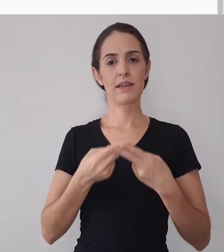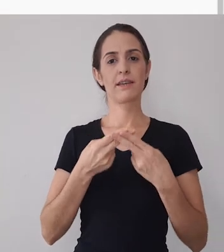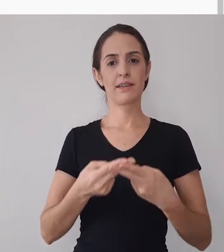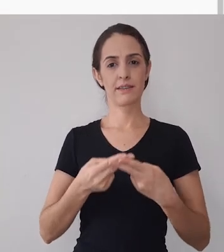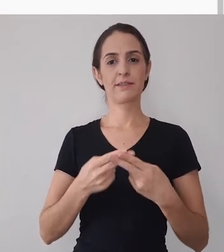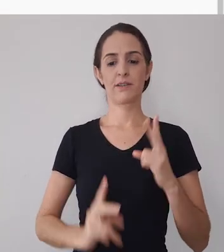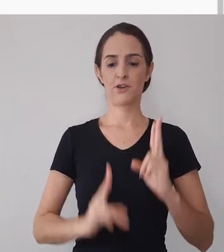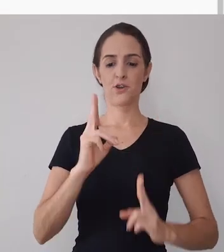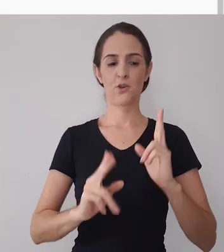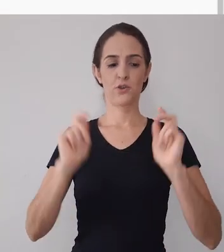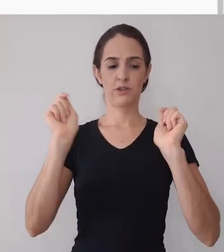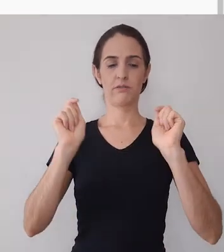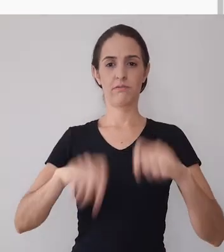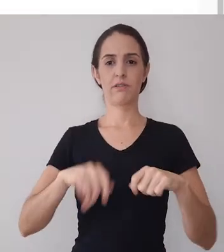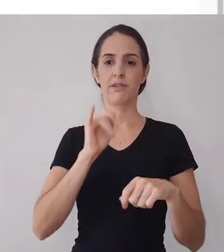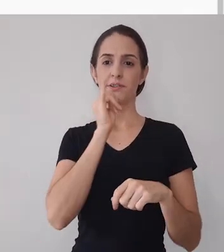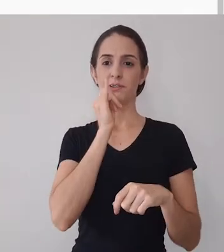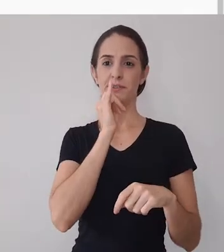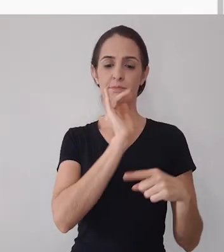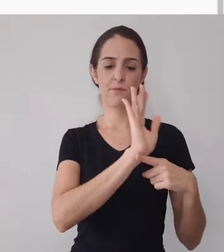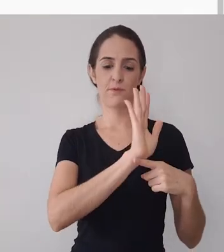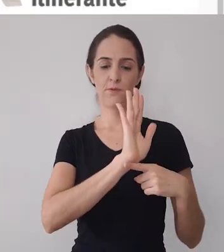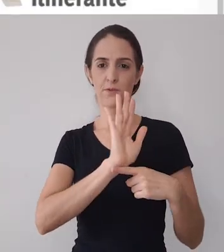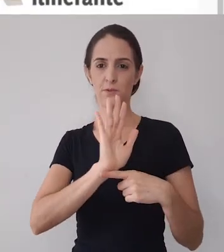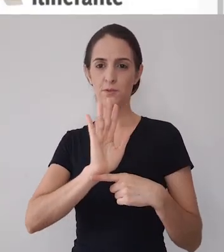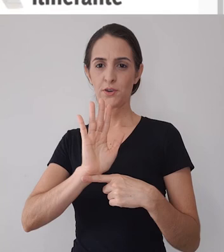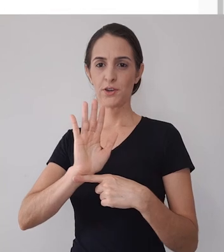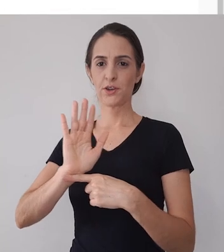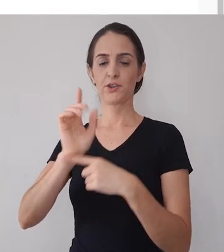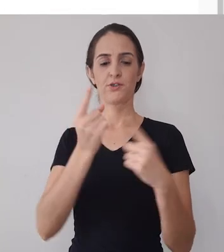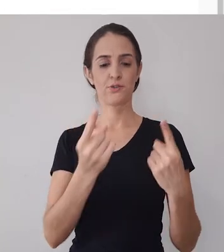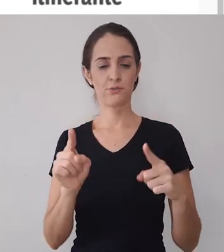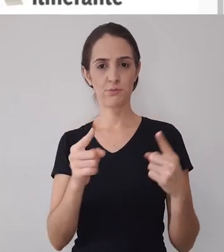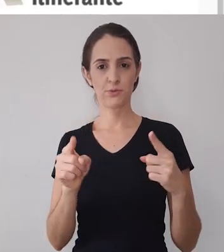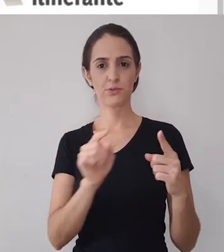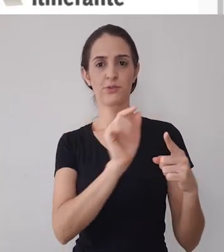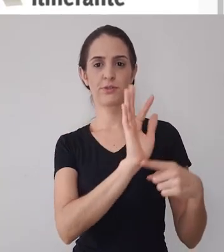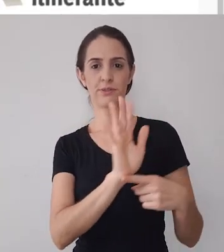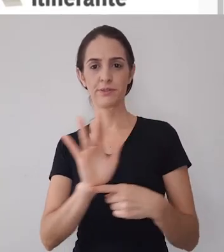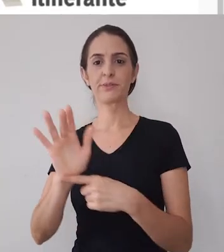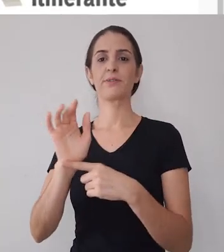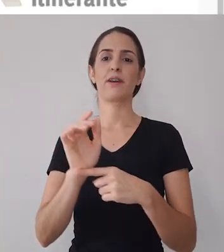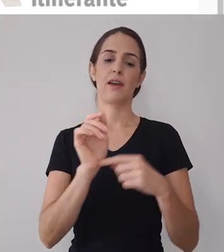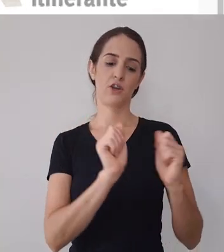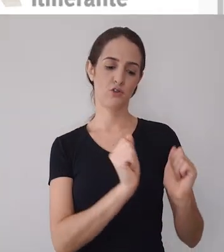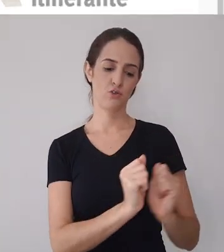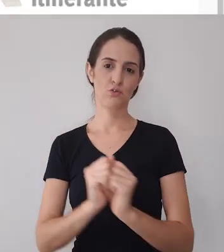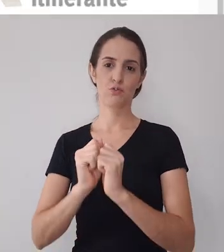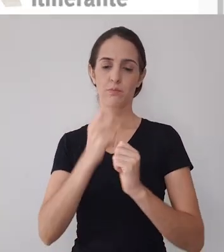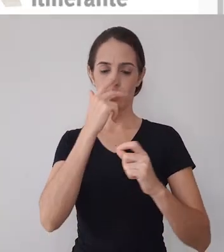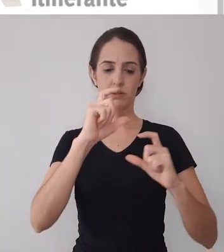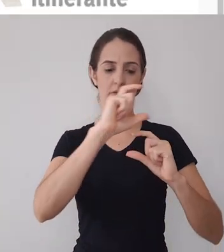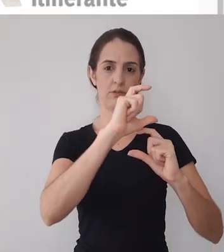consigo cortar digamos que eu quisesse essa faixa só durante a vinheta então agora durante a vinheta vai tocar essa faixa de